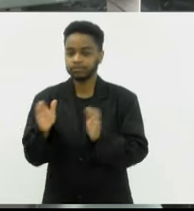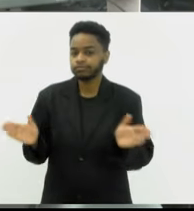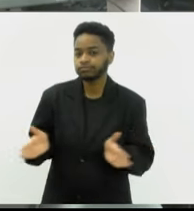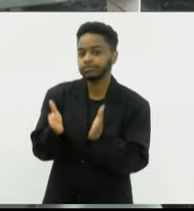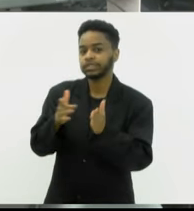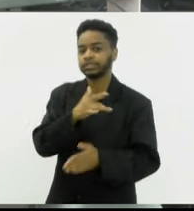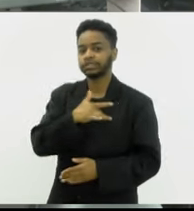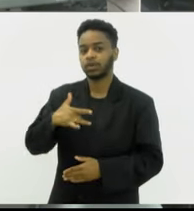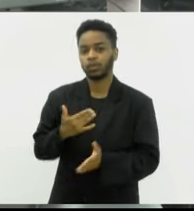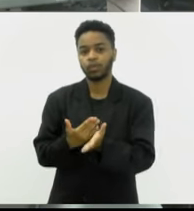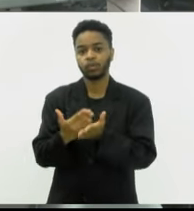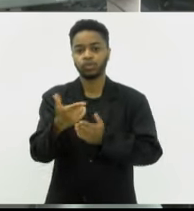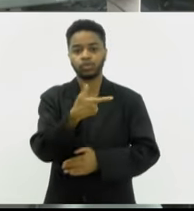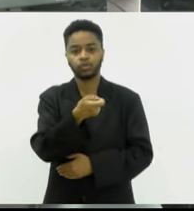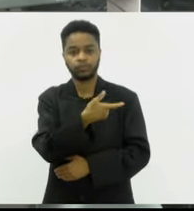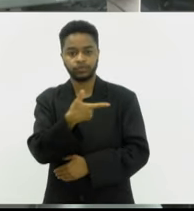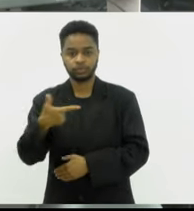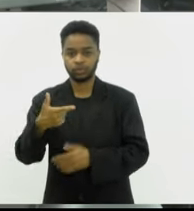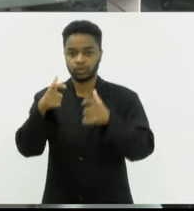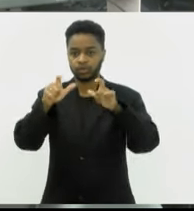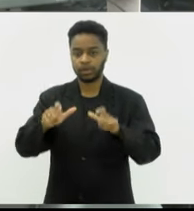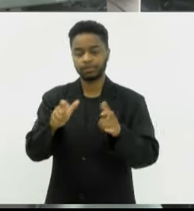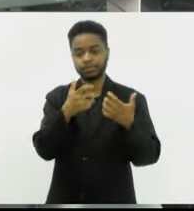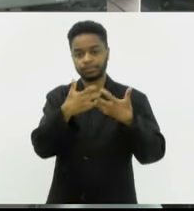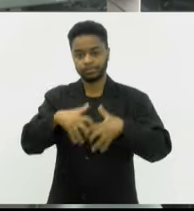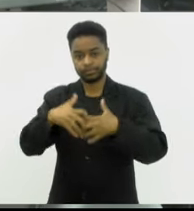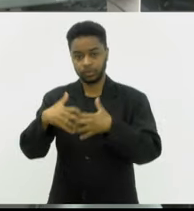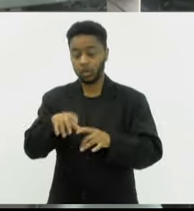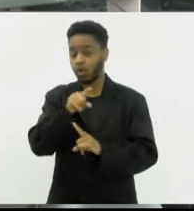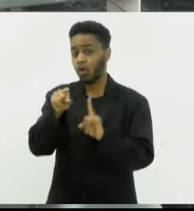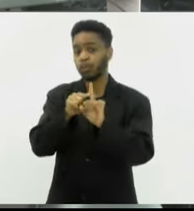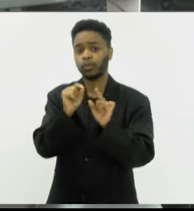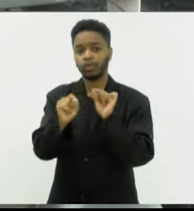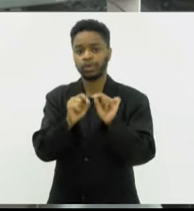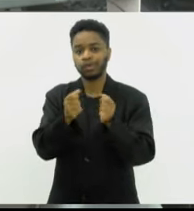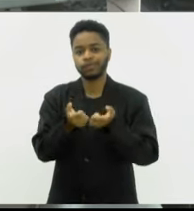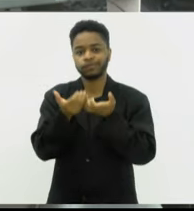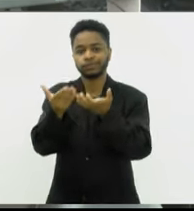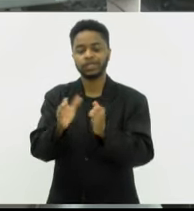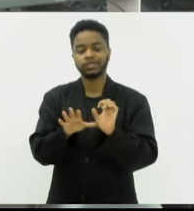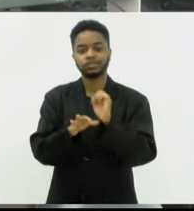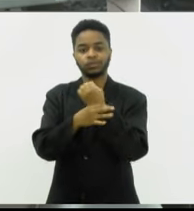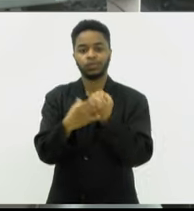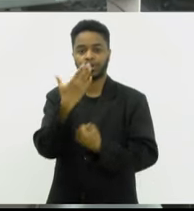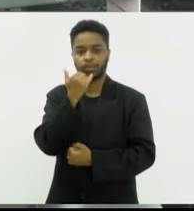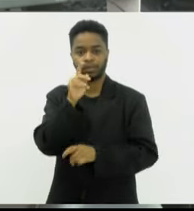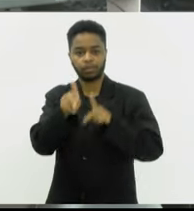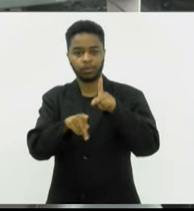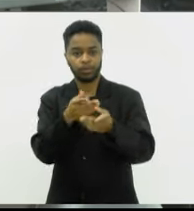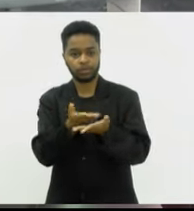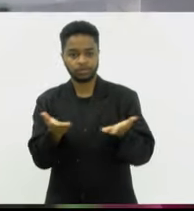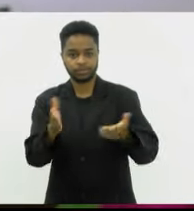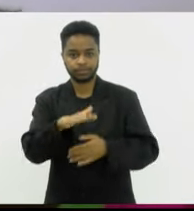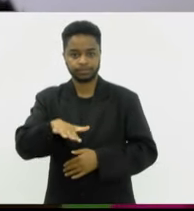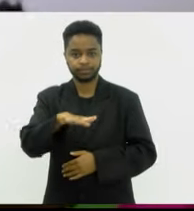em junho de 2022 em Petrópolis. O objetivo é garantir a segurança alimentar da população.